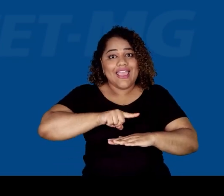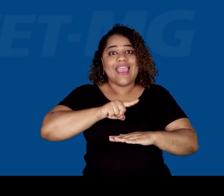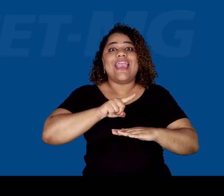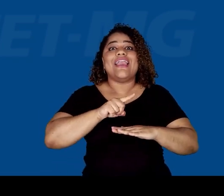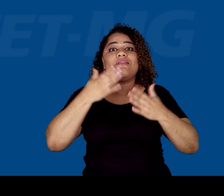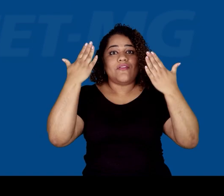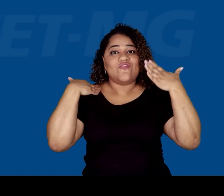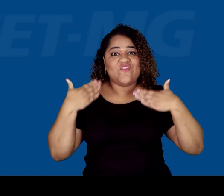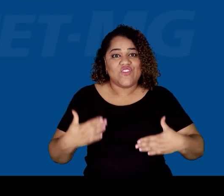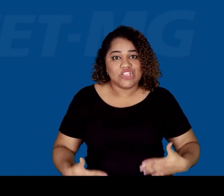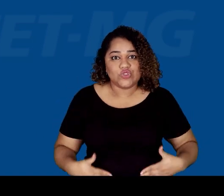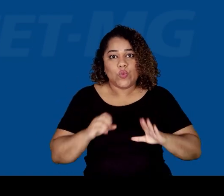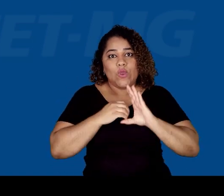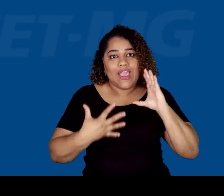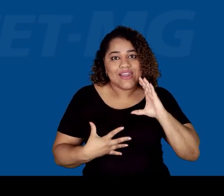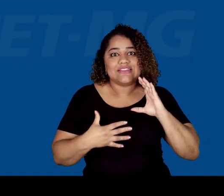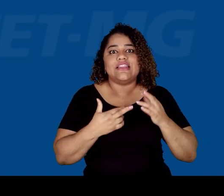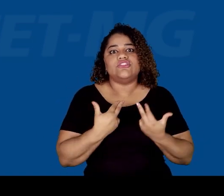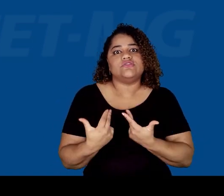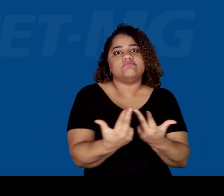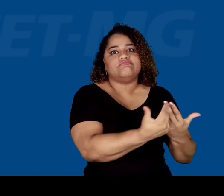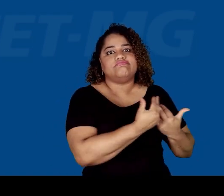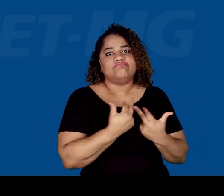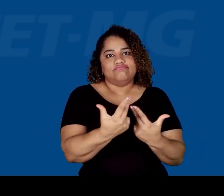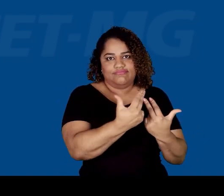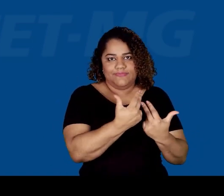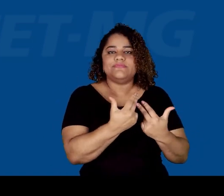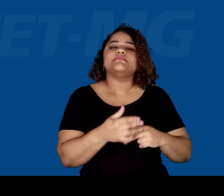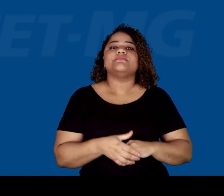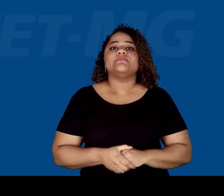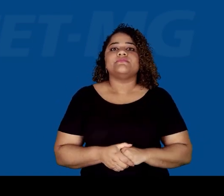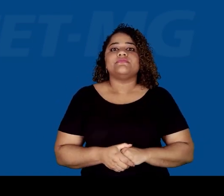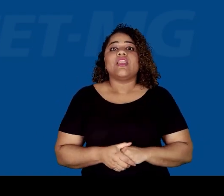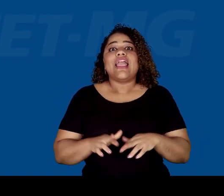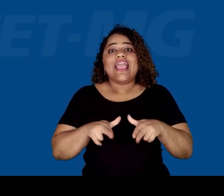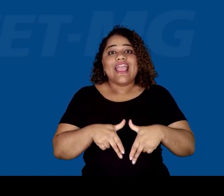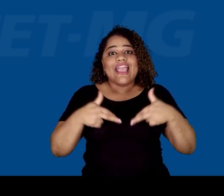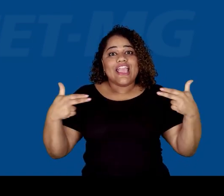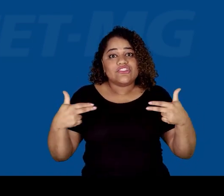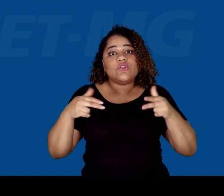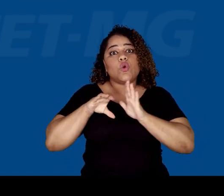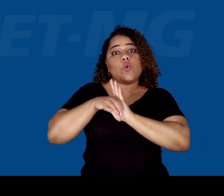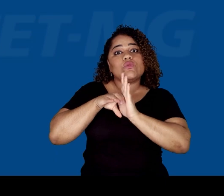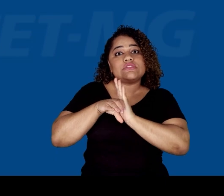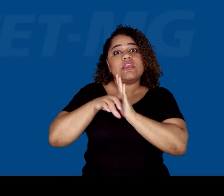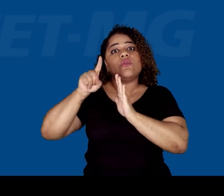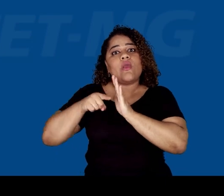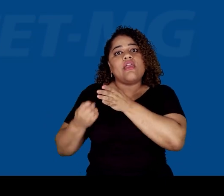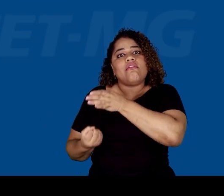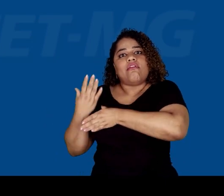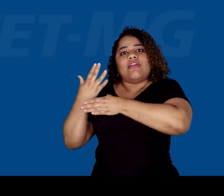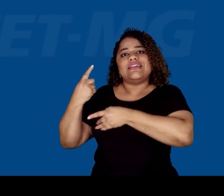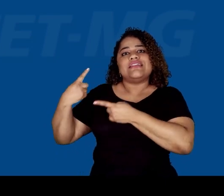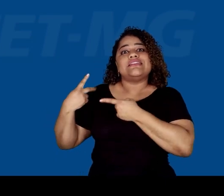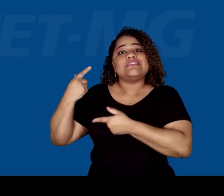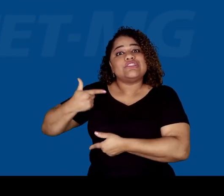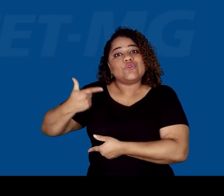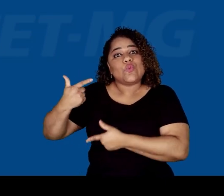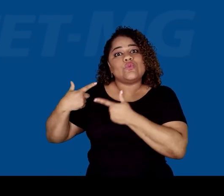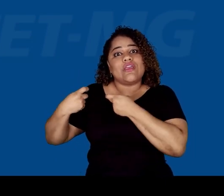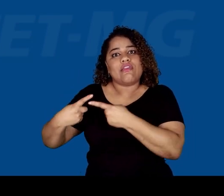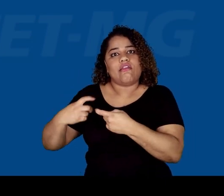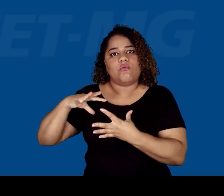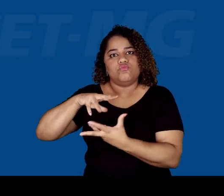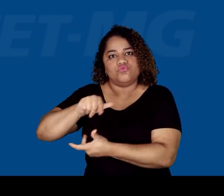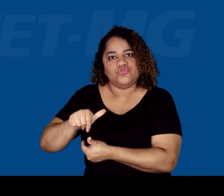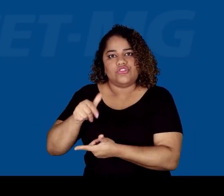refere a um grupo de pessoas que tem características físicas e traços de fenótipos semelhantes. A ideia de etnia nasce após